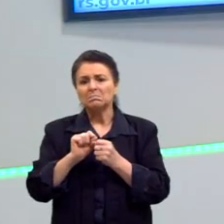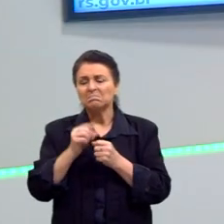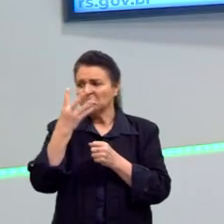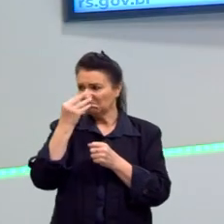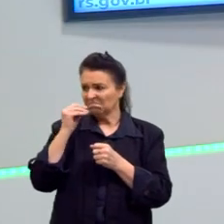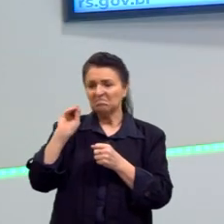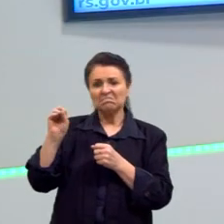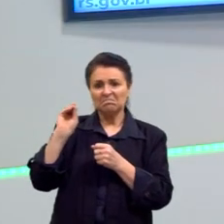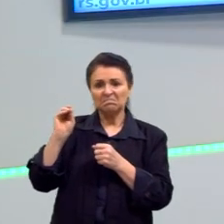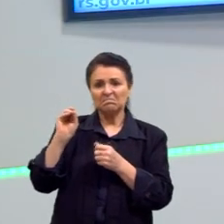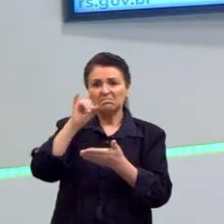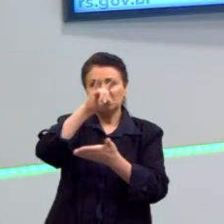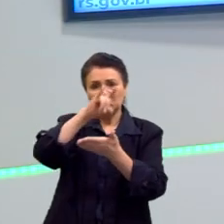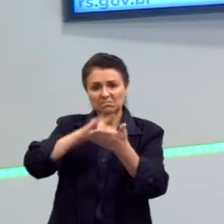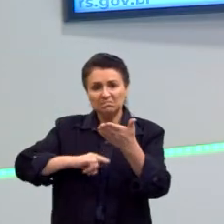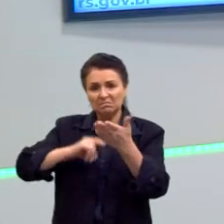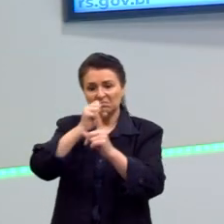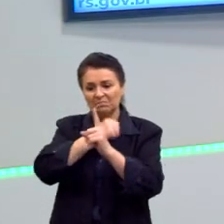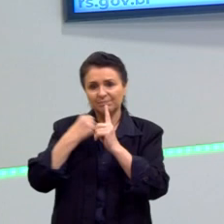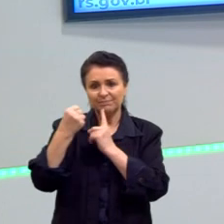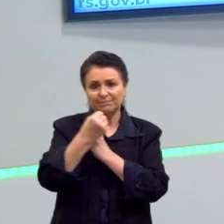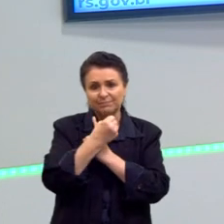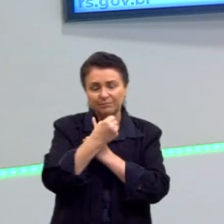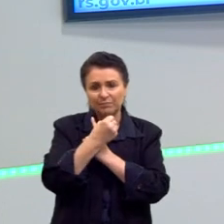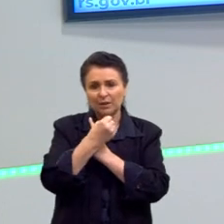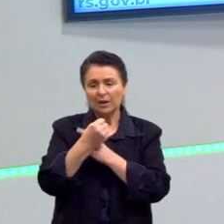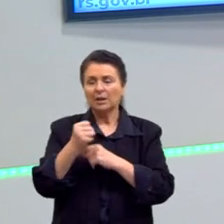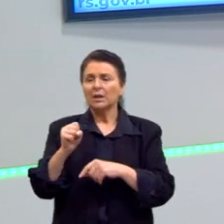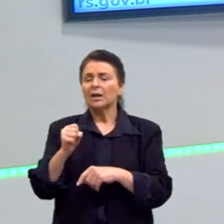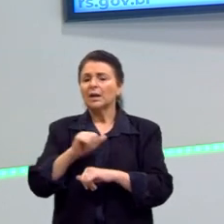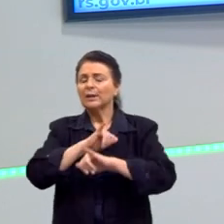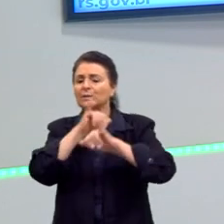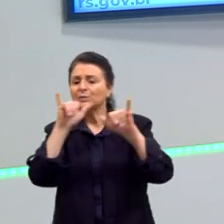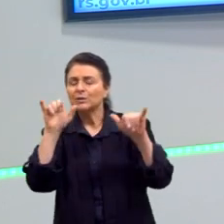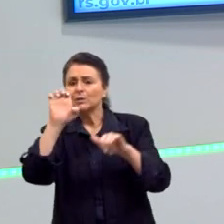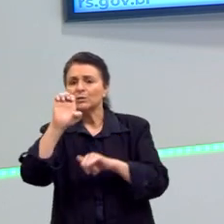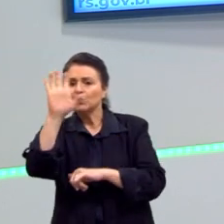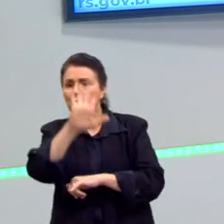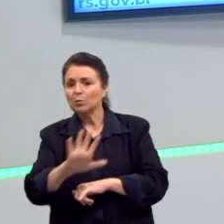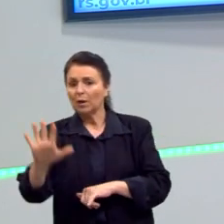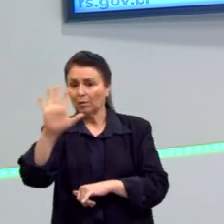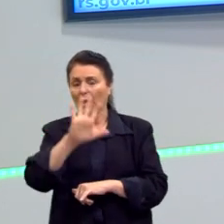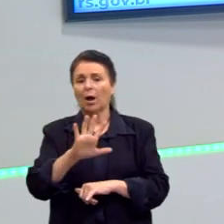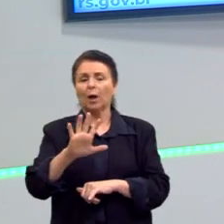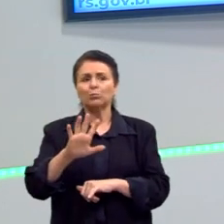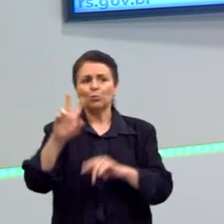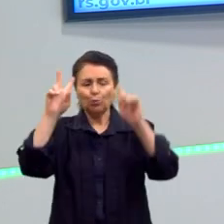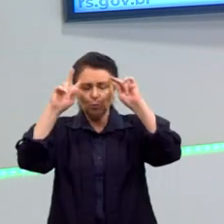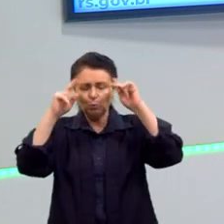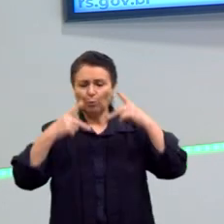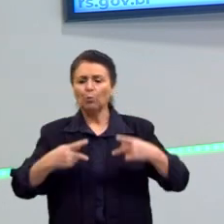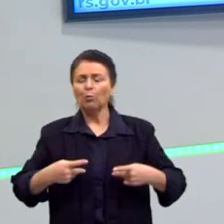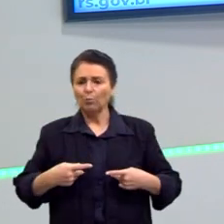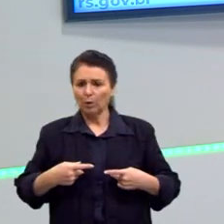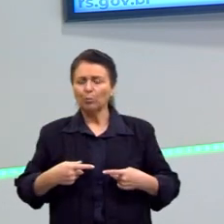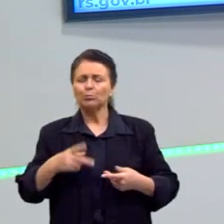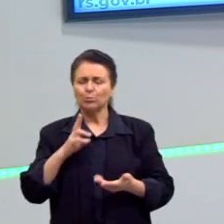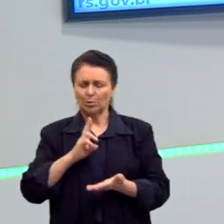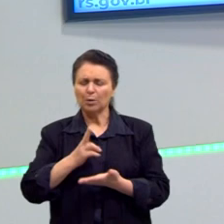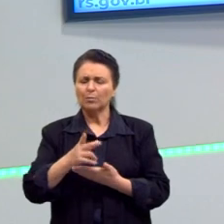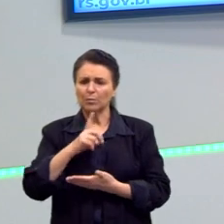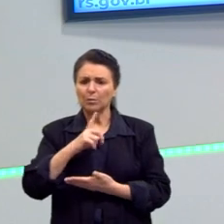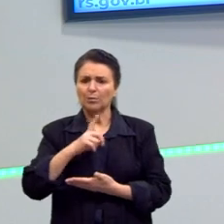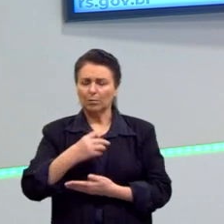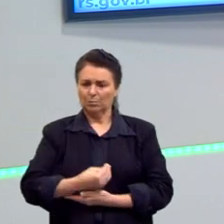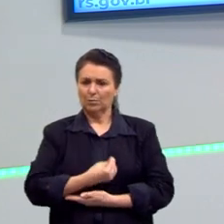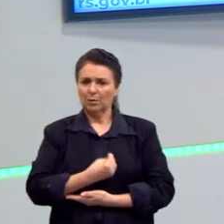esses contratualistas. Ele vai dizer que o Estado, o Estado e o ser humano sempre existiu, que há uma ligação. Lembre-se da dialética.